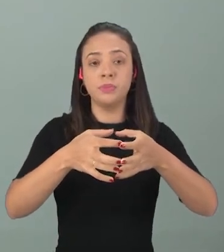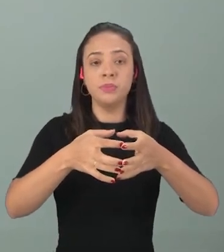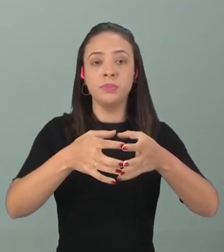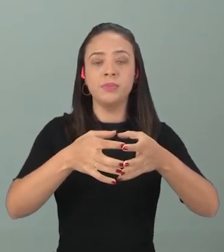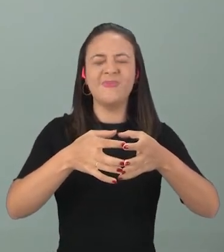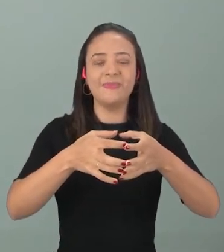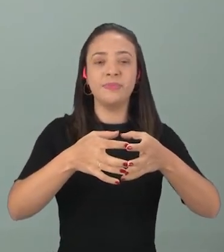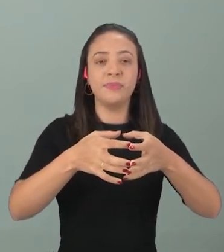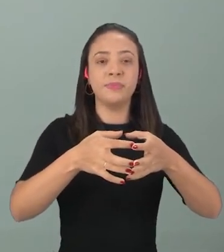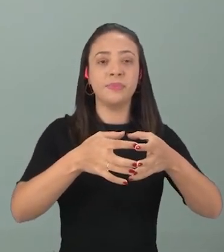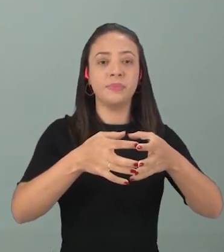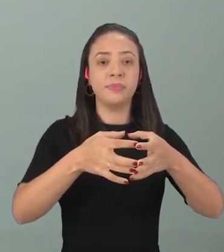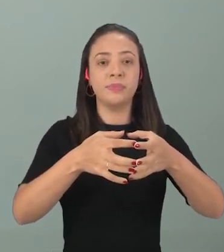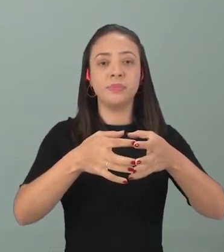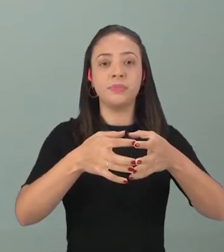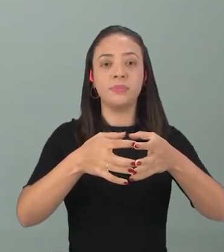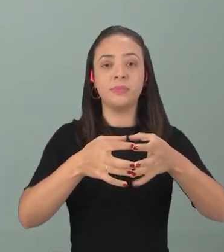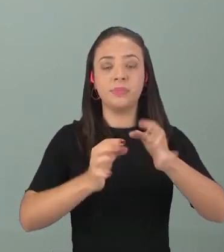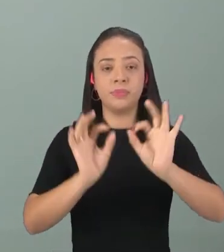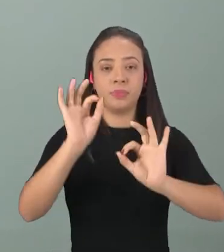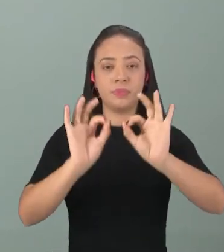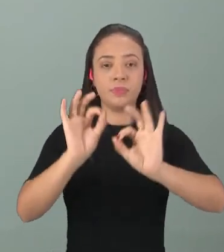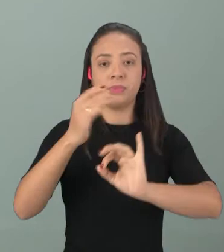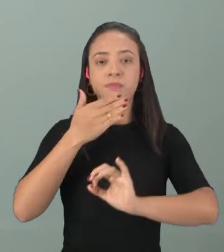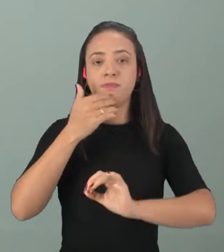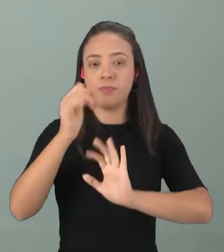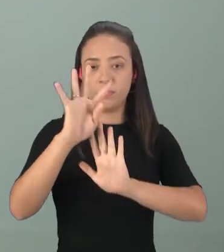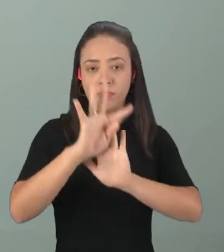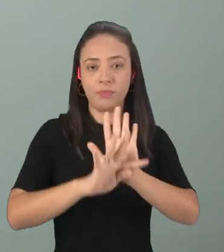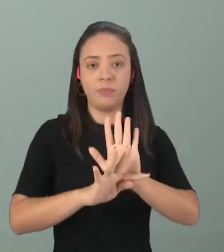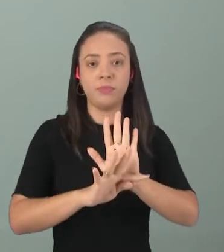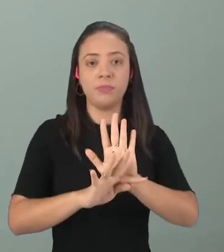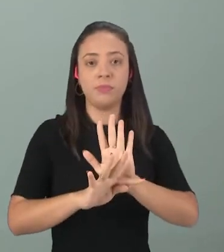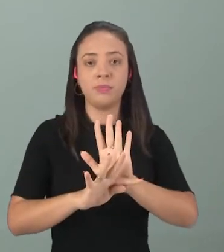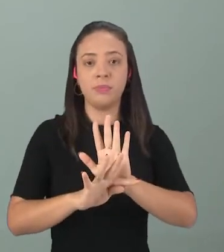Acho que ficou um pouco torto. Deixa eu só direcionar melhor o meu texto aqui.